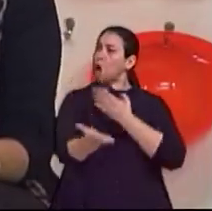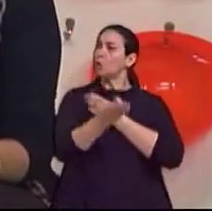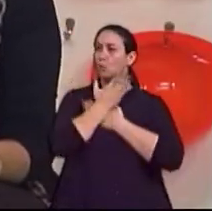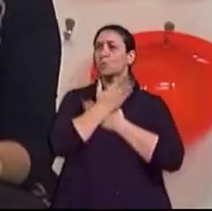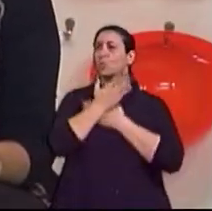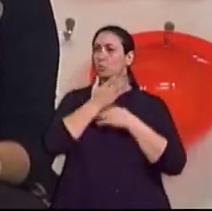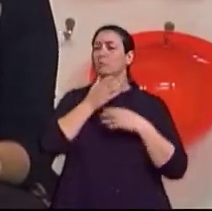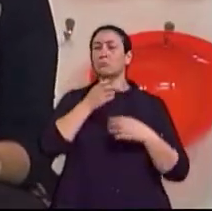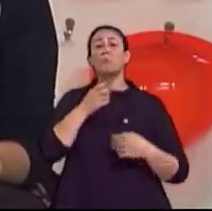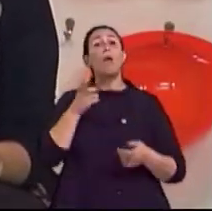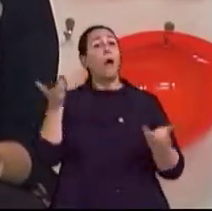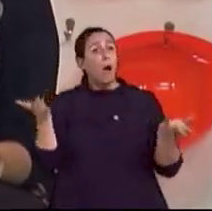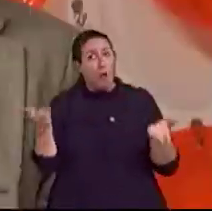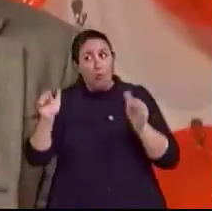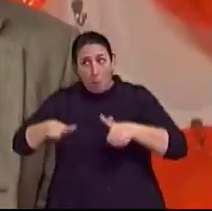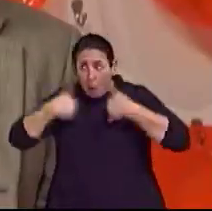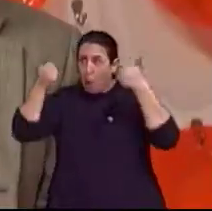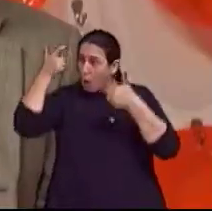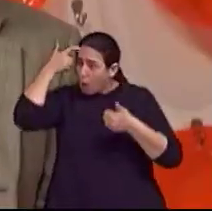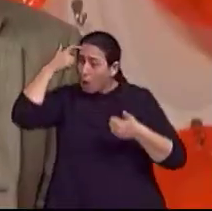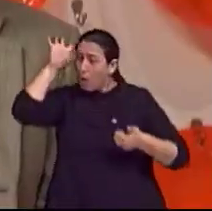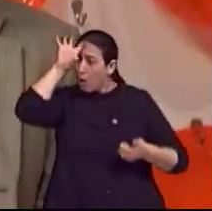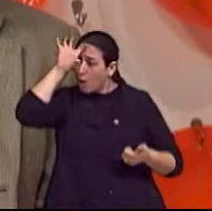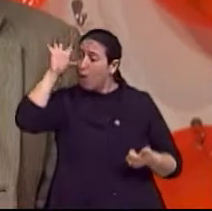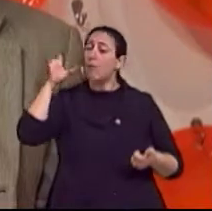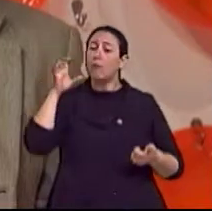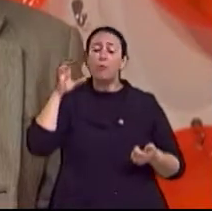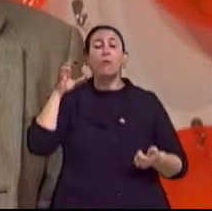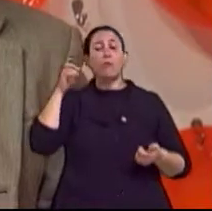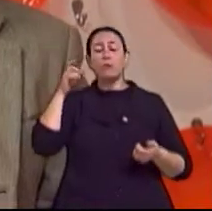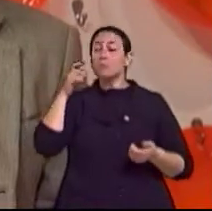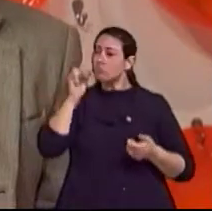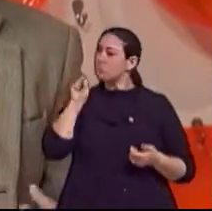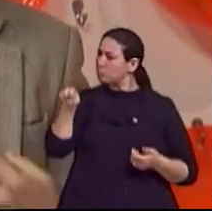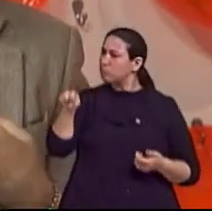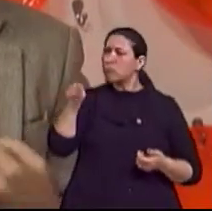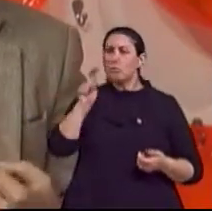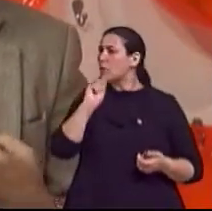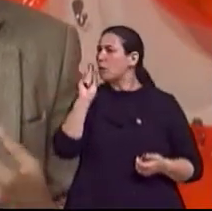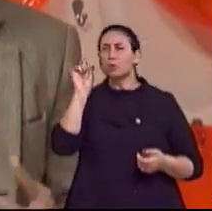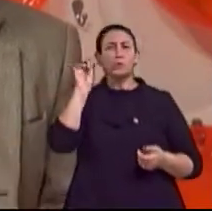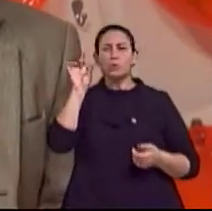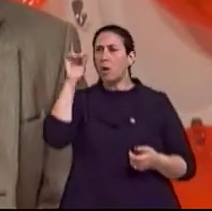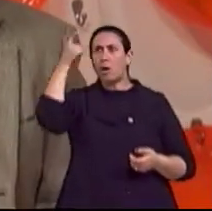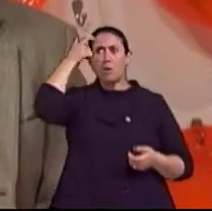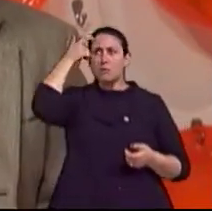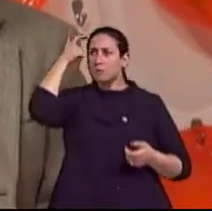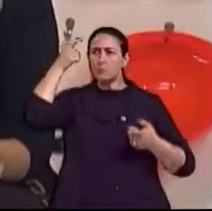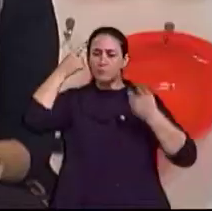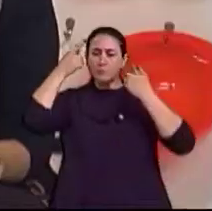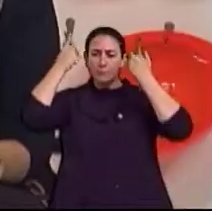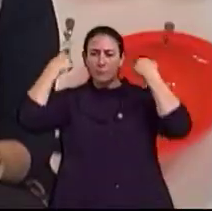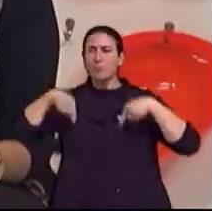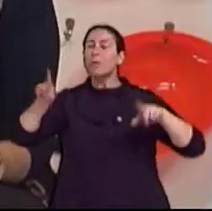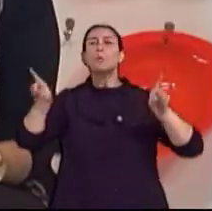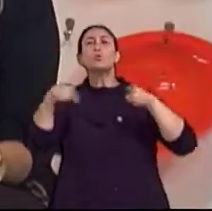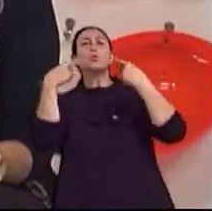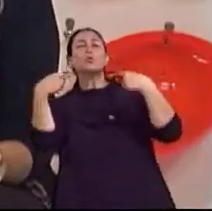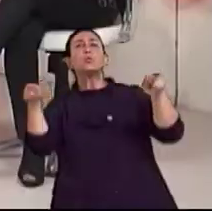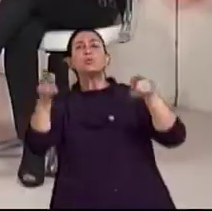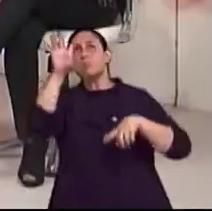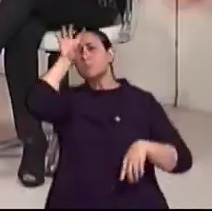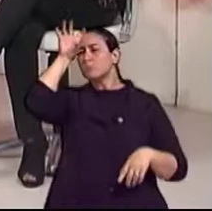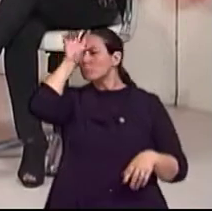melhora a minha atuação? Isso não vale, sem dúvida, sem dúvida. Isso não vale apenas para os músculos, né, dos autofilistas. Ah, exercício cerebral.